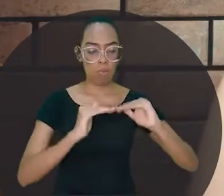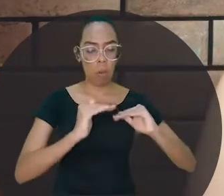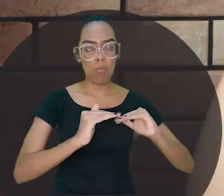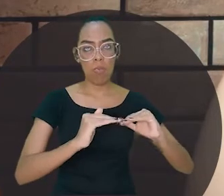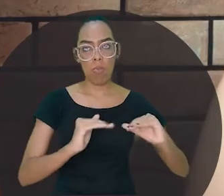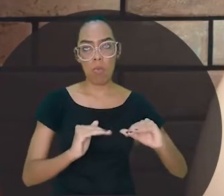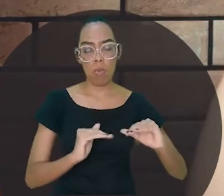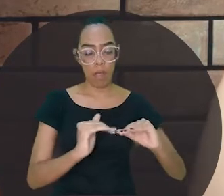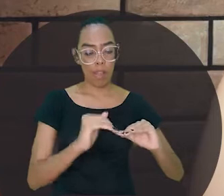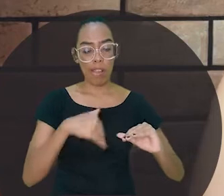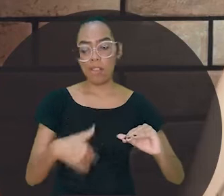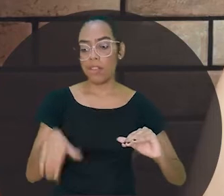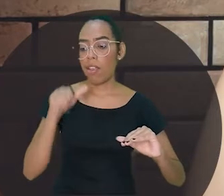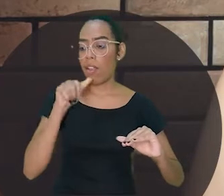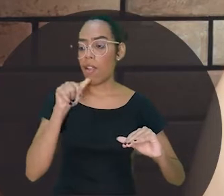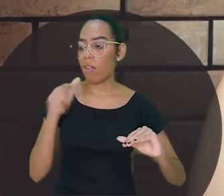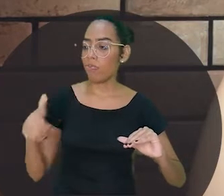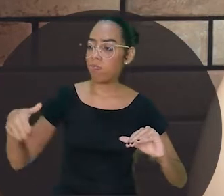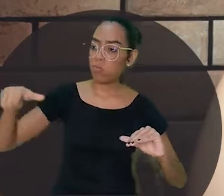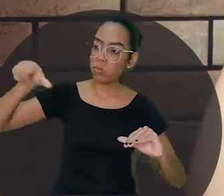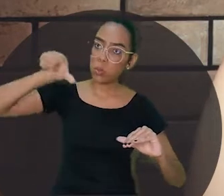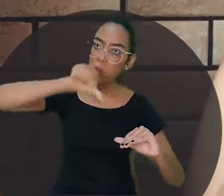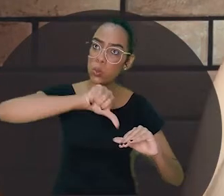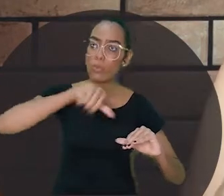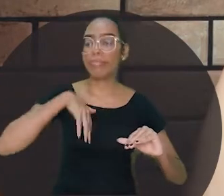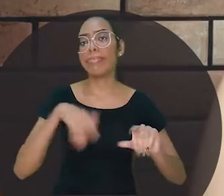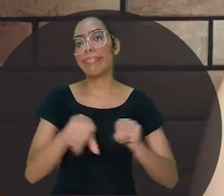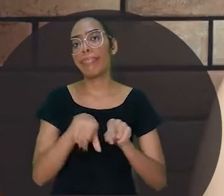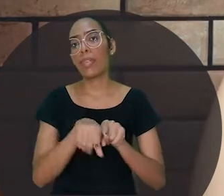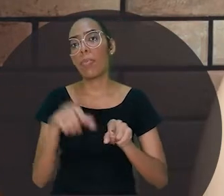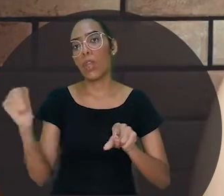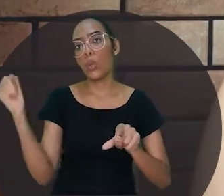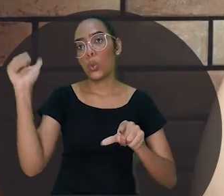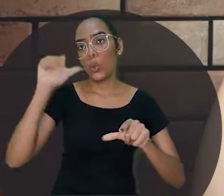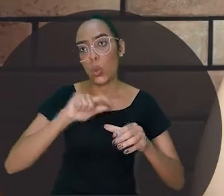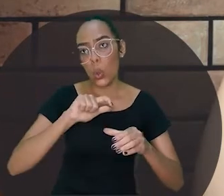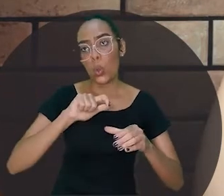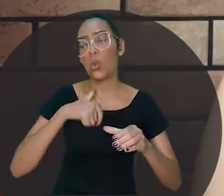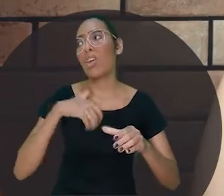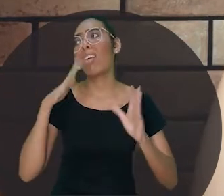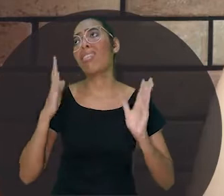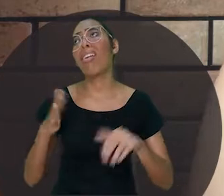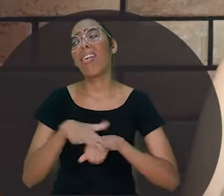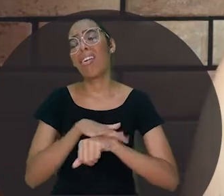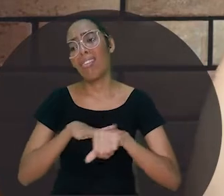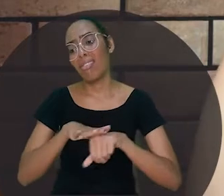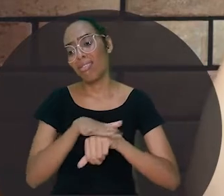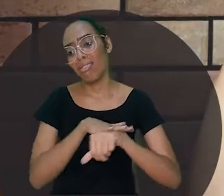adubei. Eu reguei. Eu coloquei para pegar sol. Eu até